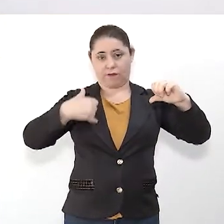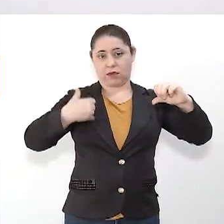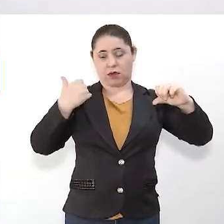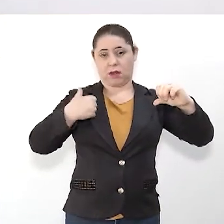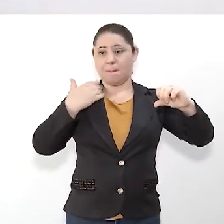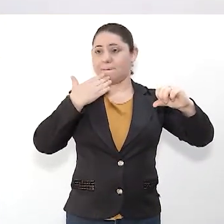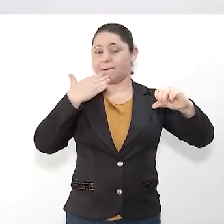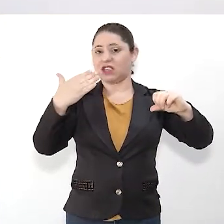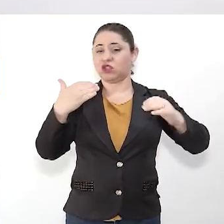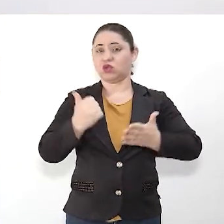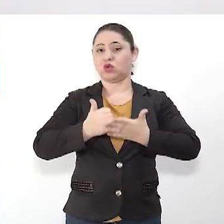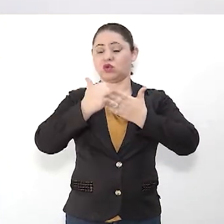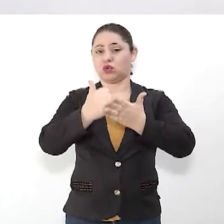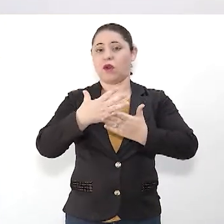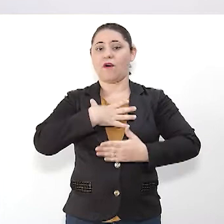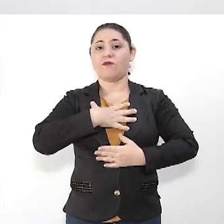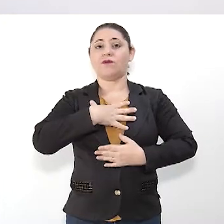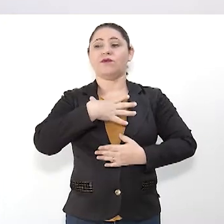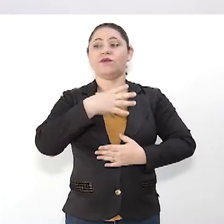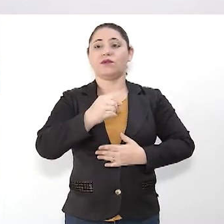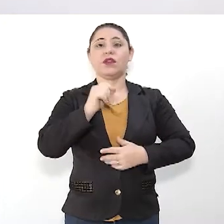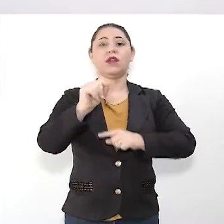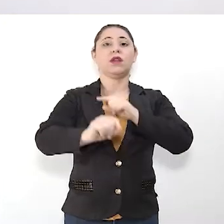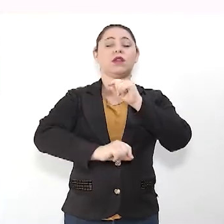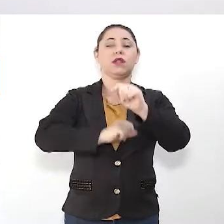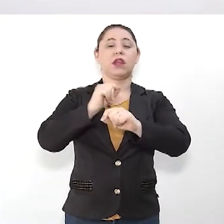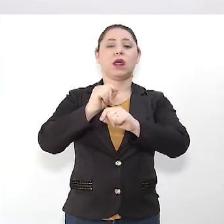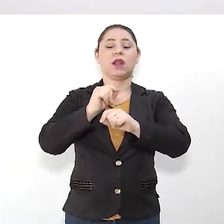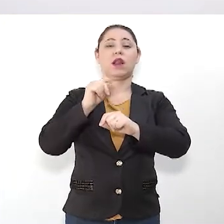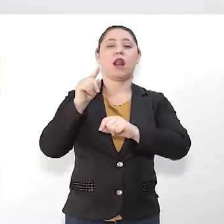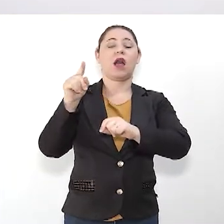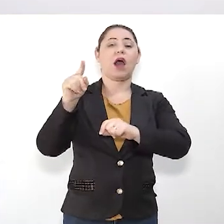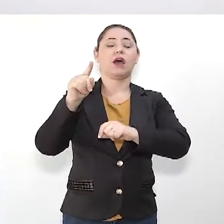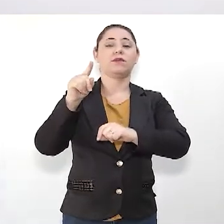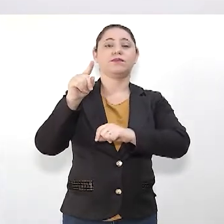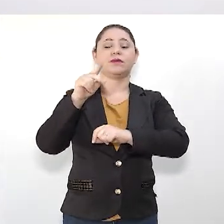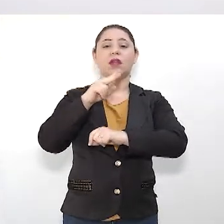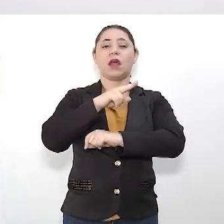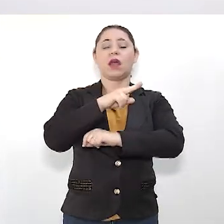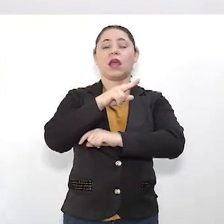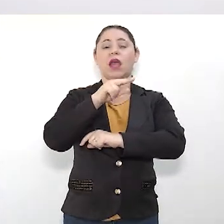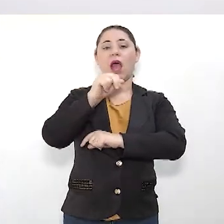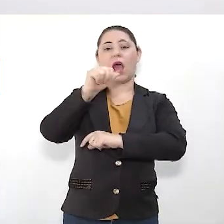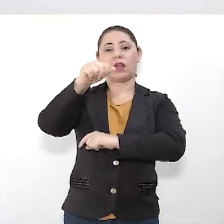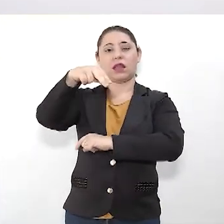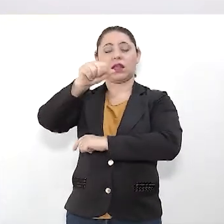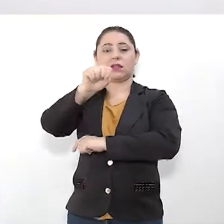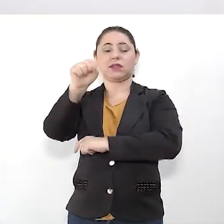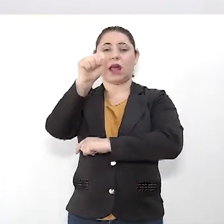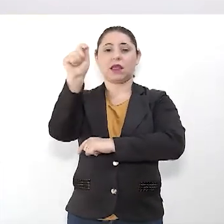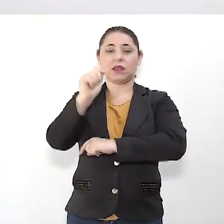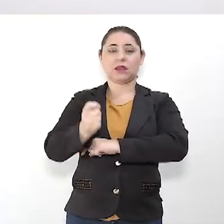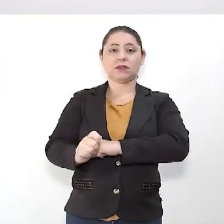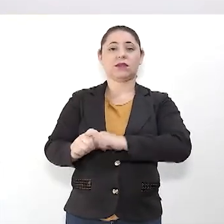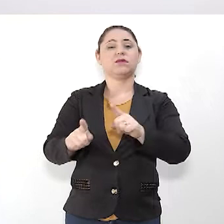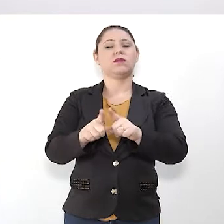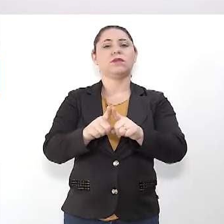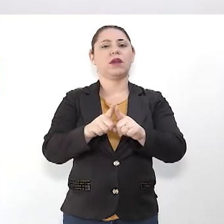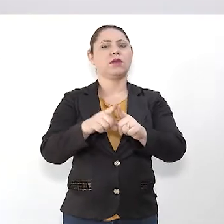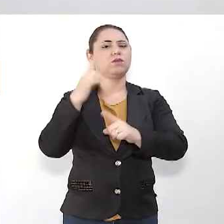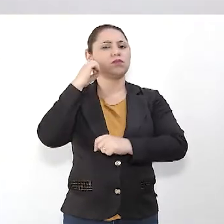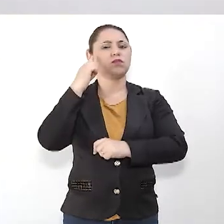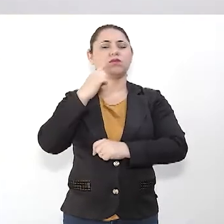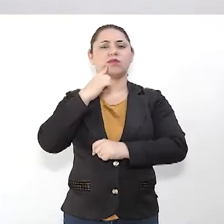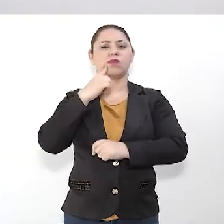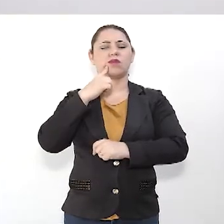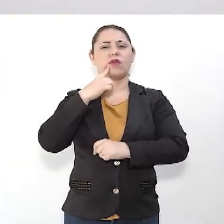39 anos pediu ajuda para a sua filha, que estava lá em Anastácio, ela é deficiente